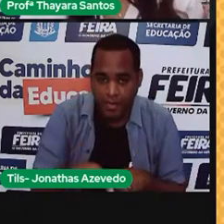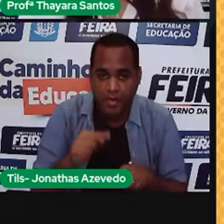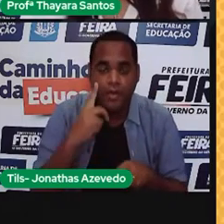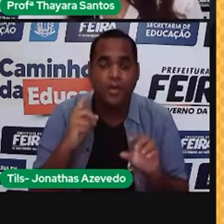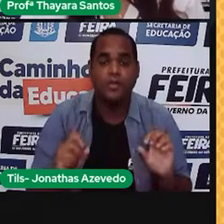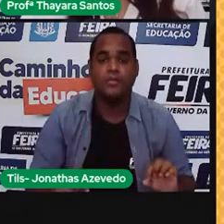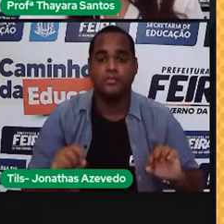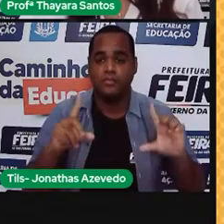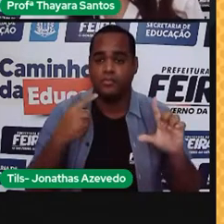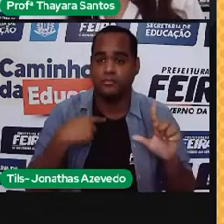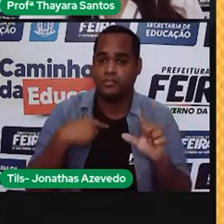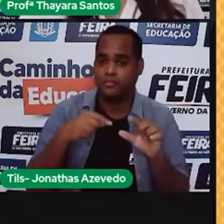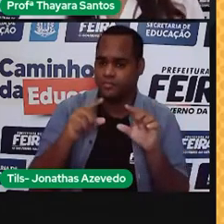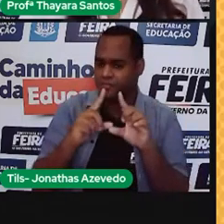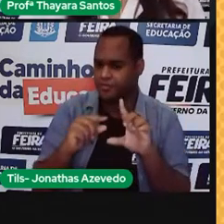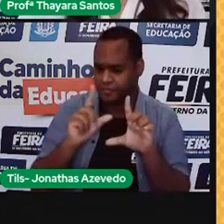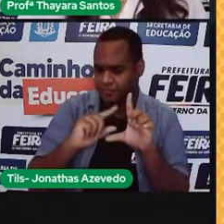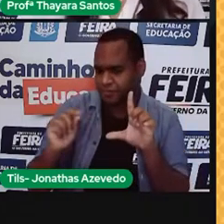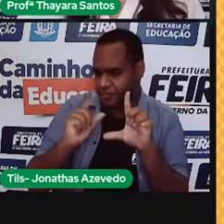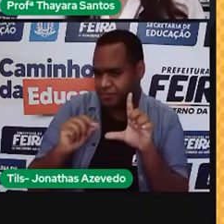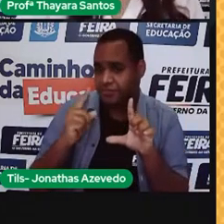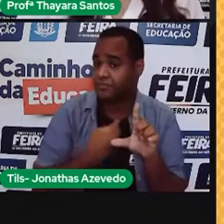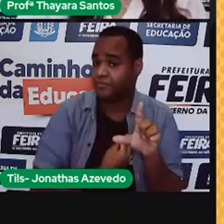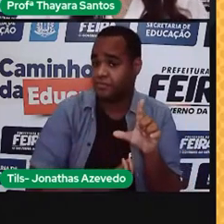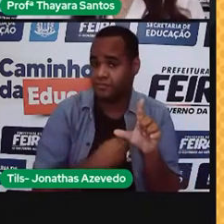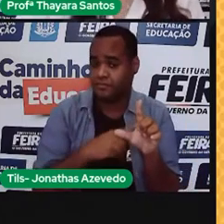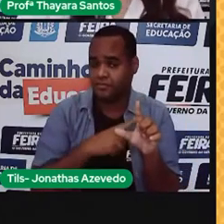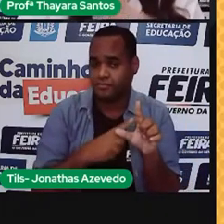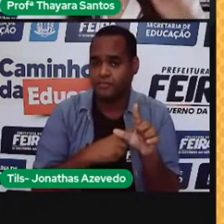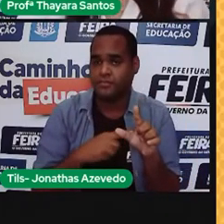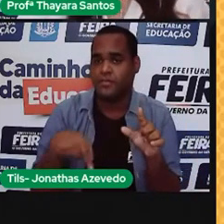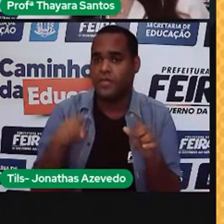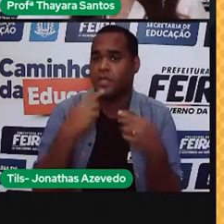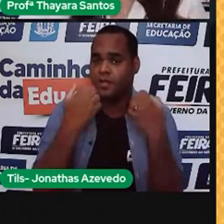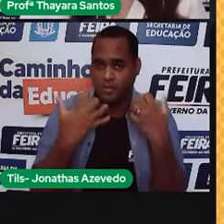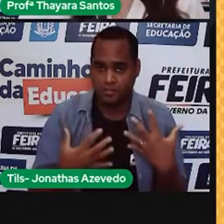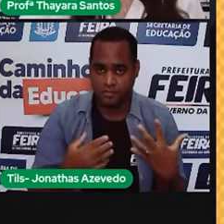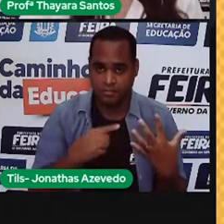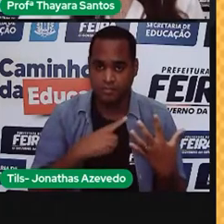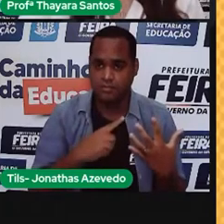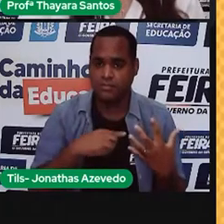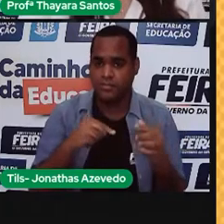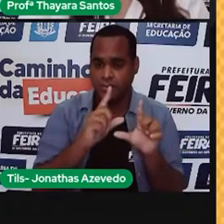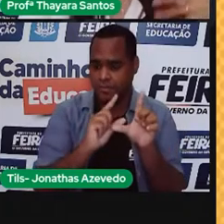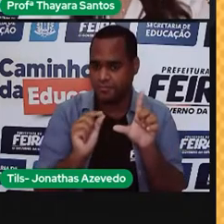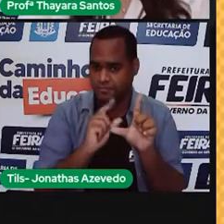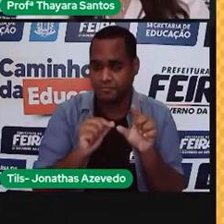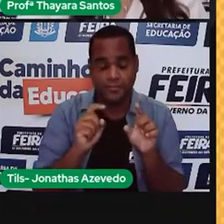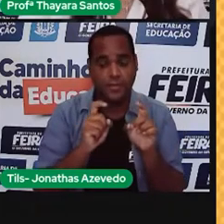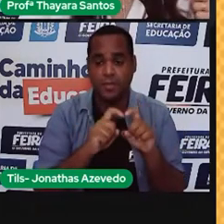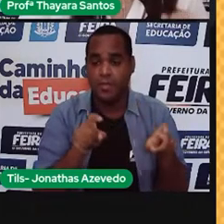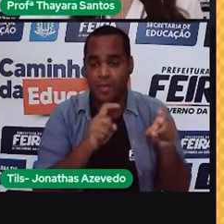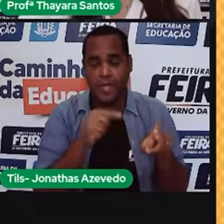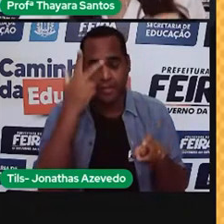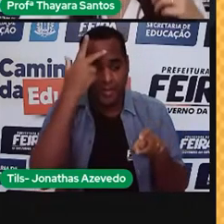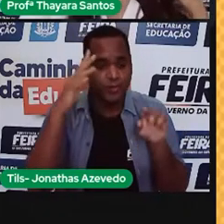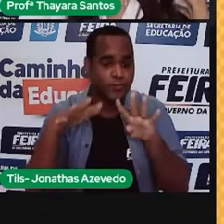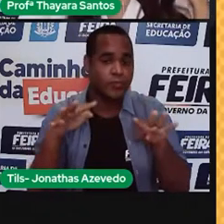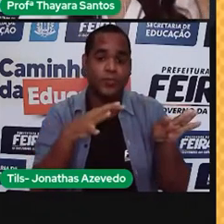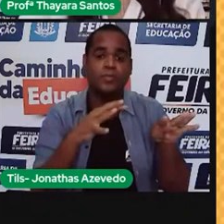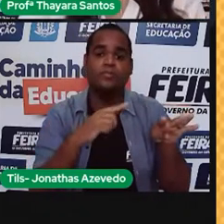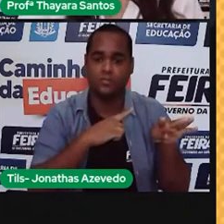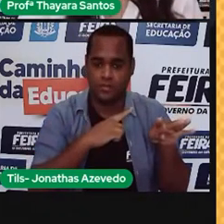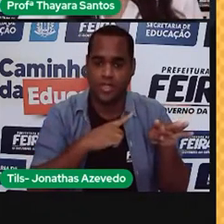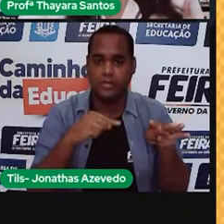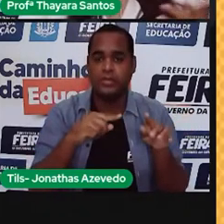informação, naquele link que está ali, o que está no conteúdo não tem nada a ver com o título que estava, é só para chamar a atenção das pessoas, para